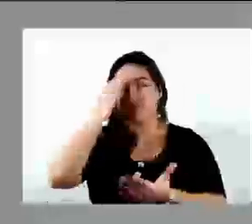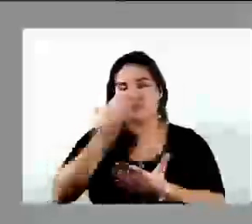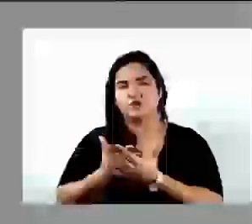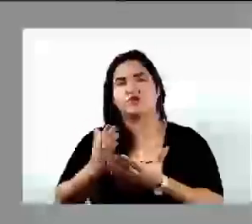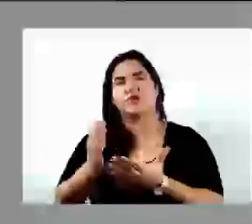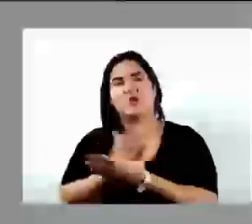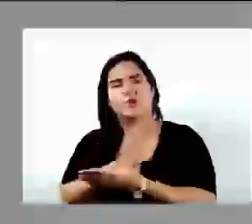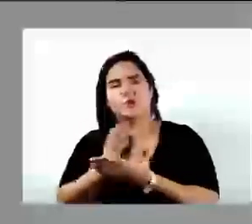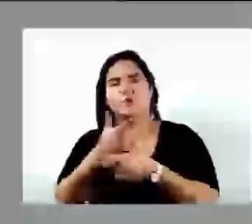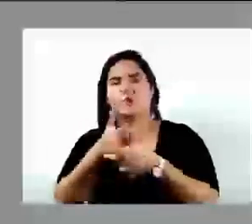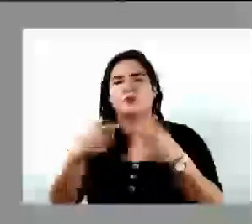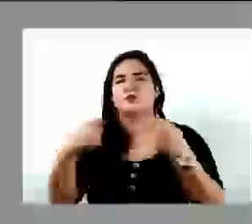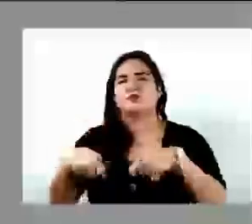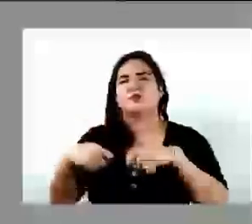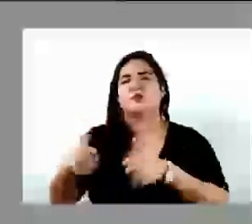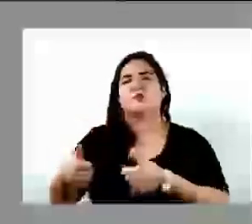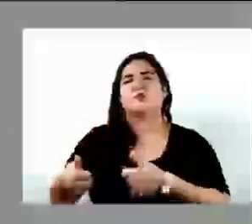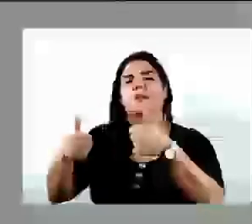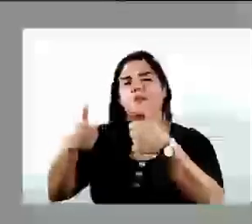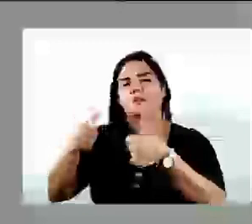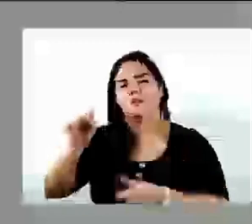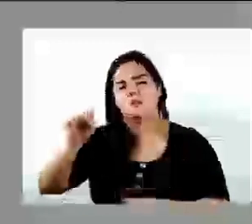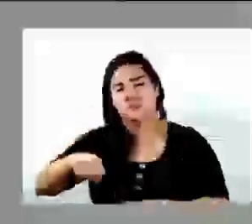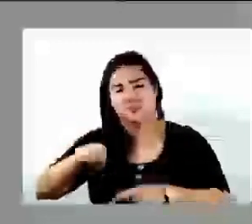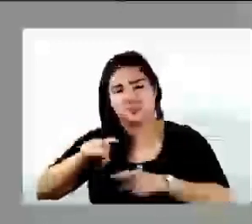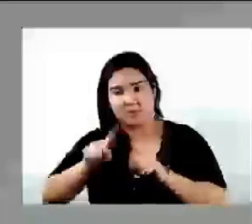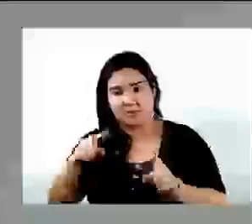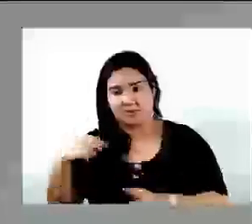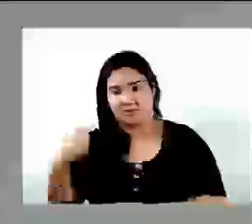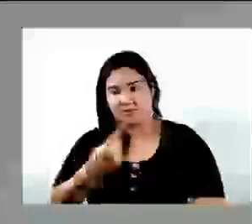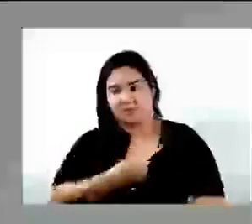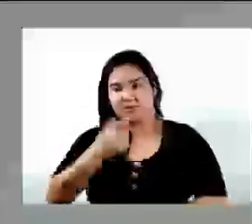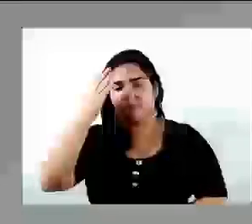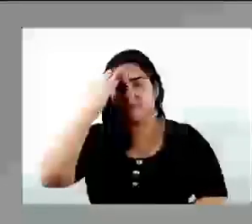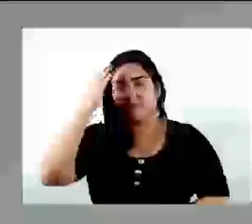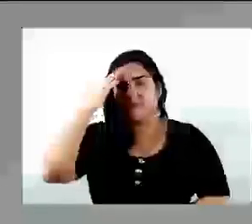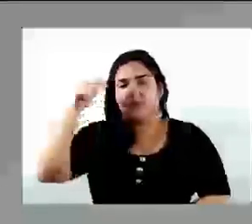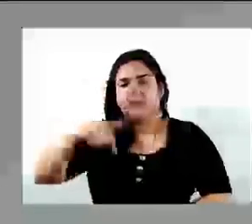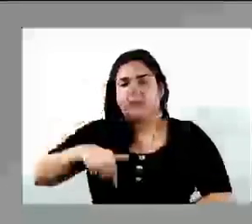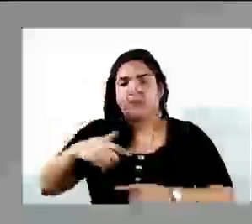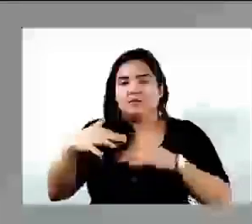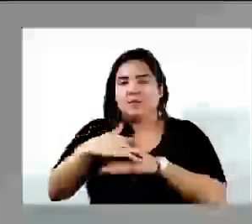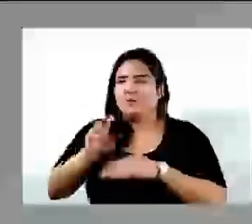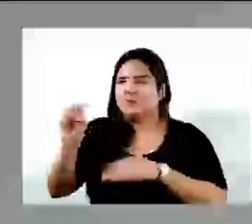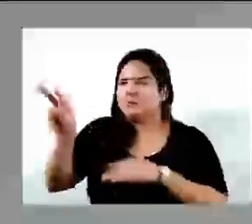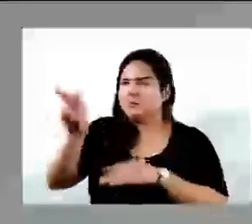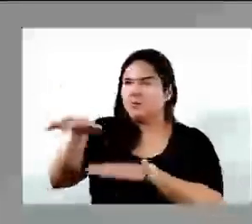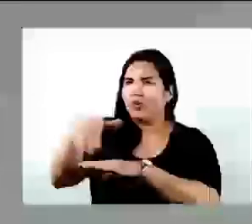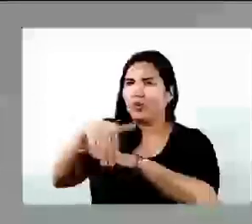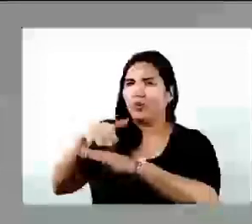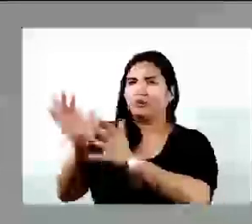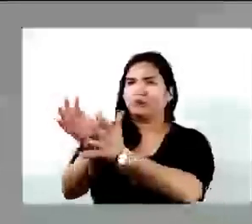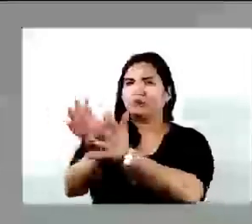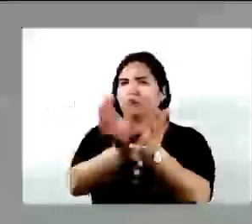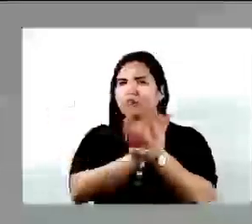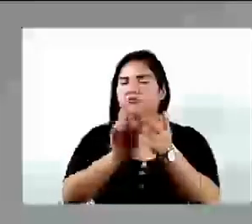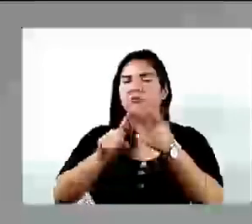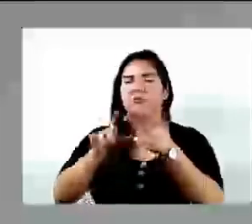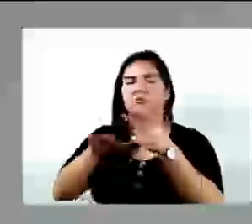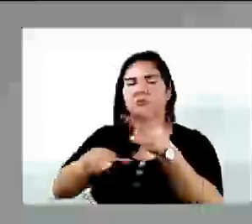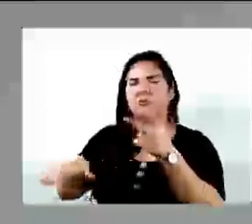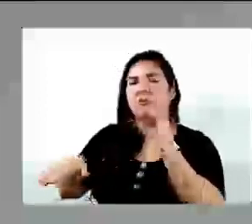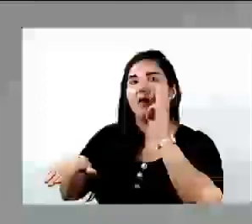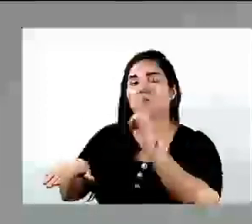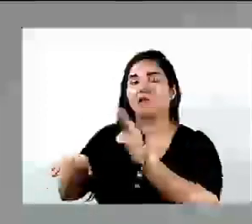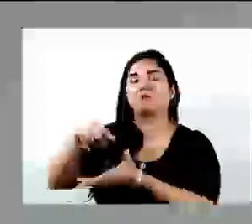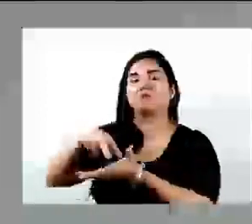melhoradas sim, mas a gente sabe que a nossa cidade, basta andar nas ruas, falar com as categorias, falar com as crianças, e ver a alegria